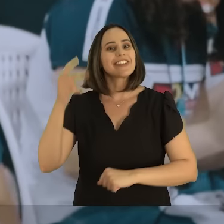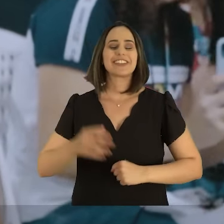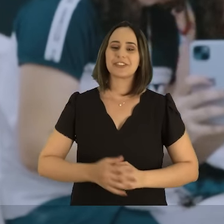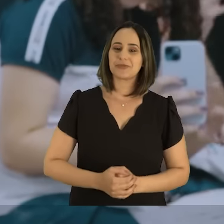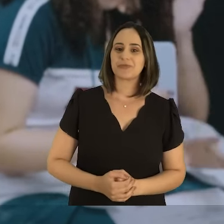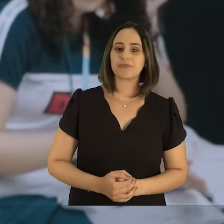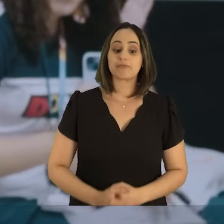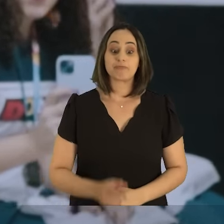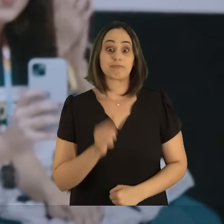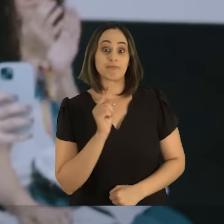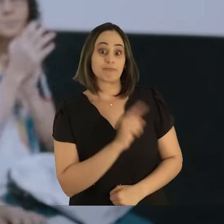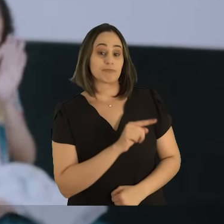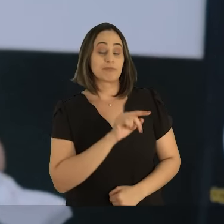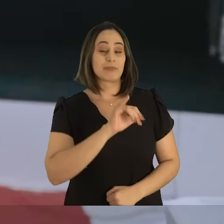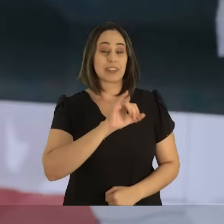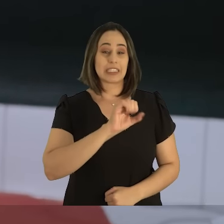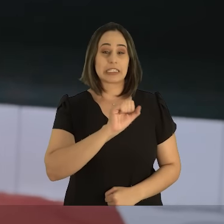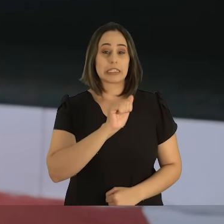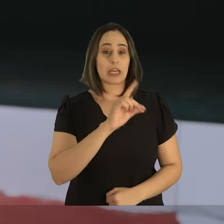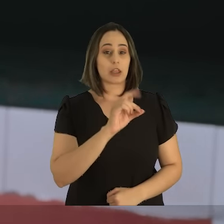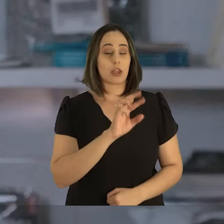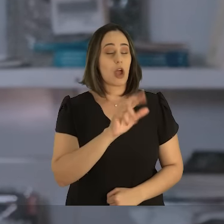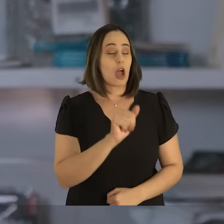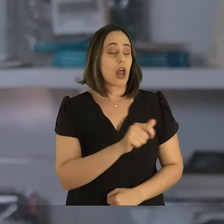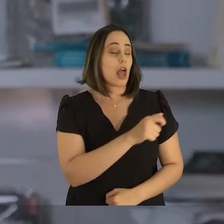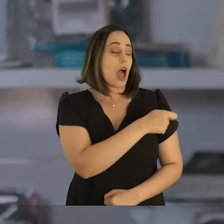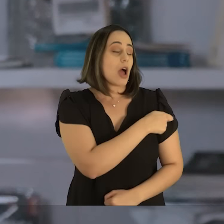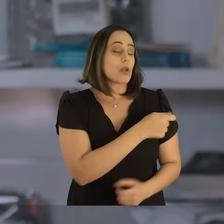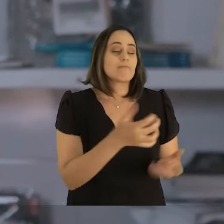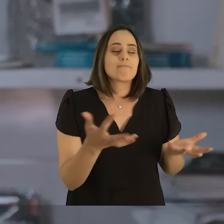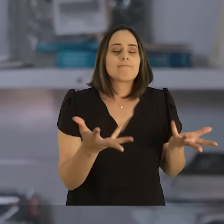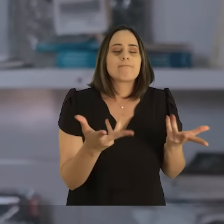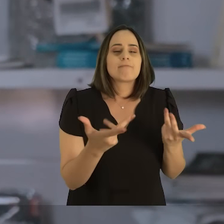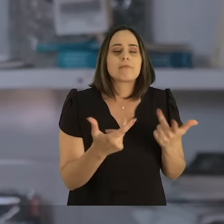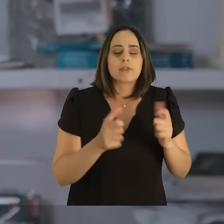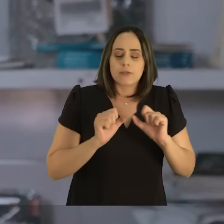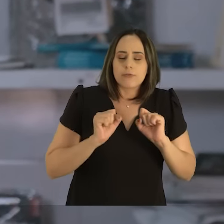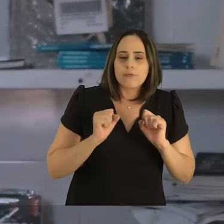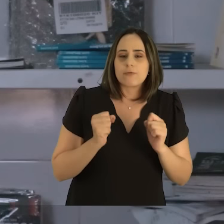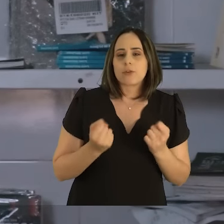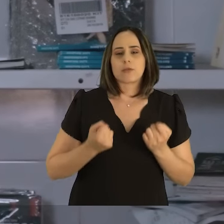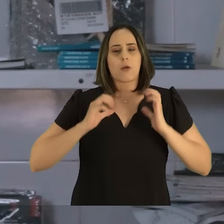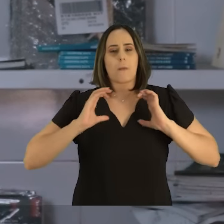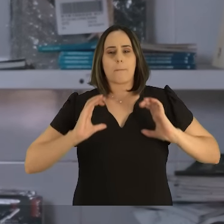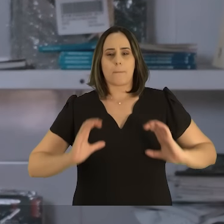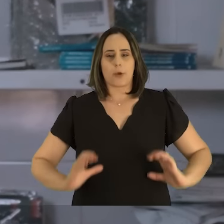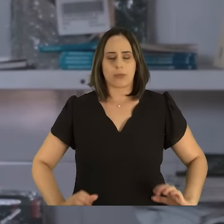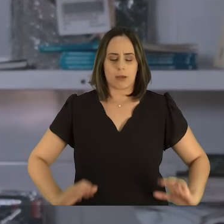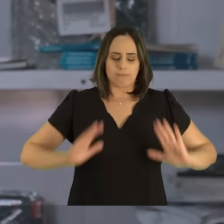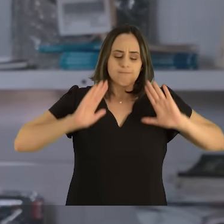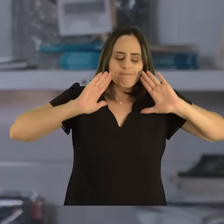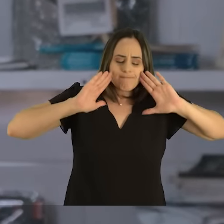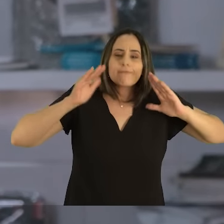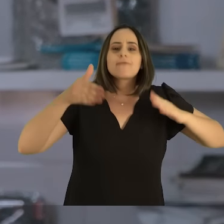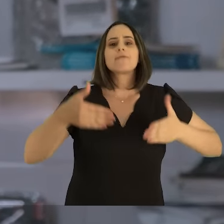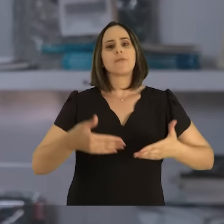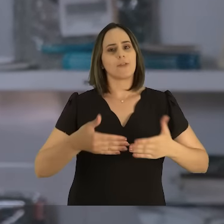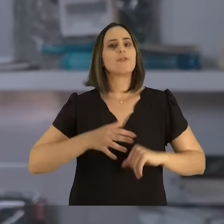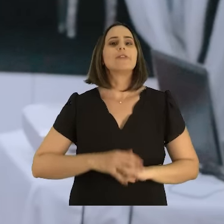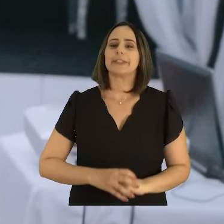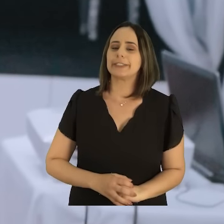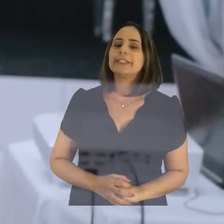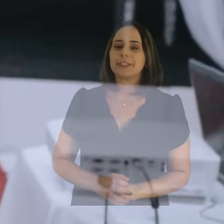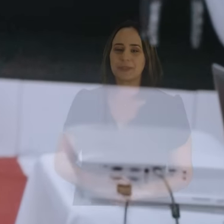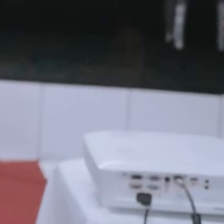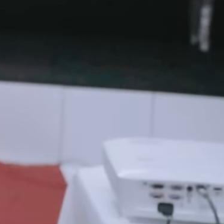A Isadora é uma aluna excelente, dedicada, comportada, centrada.